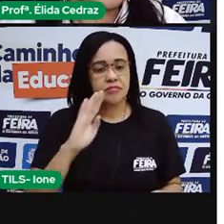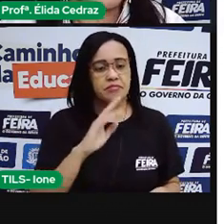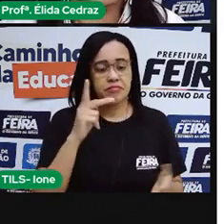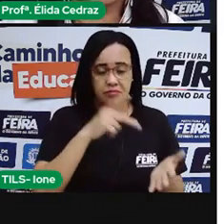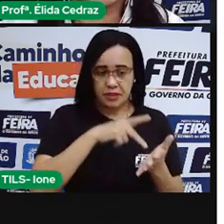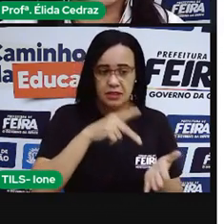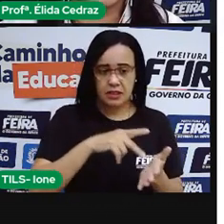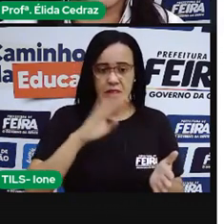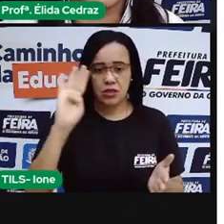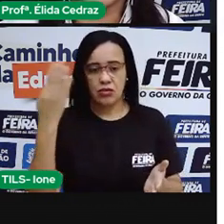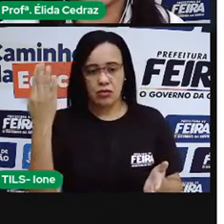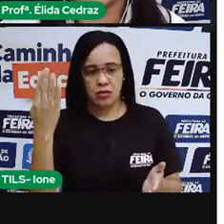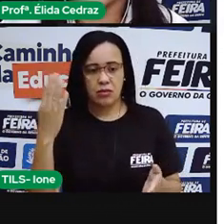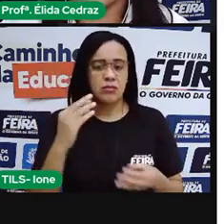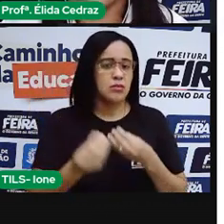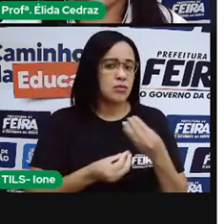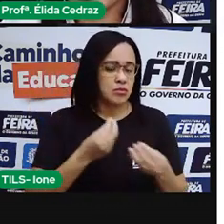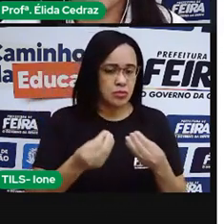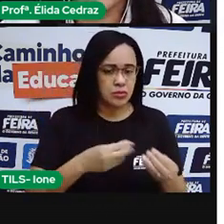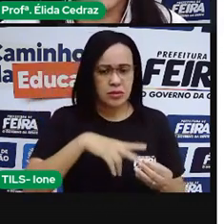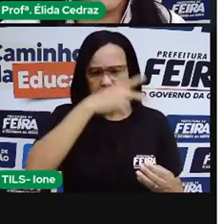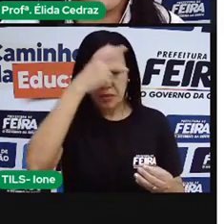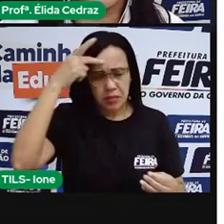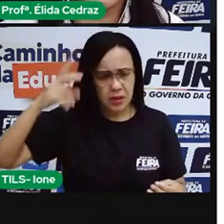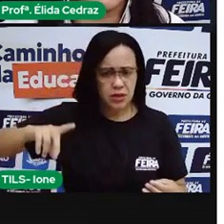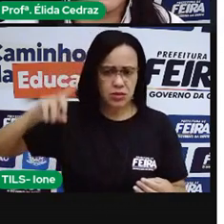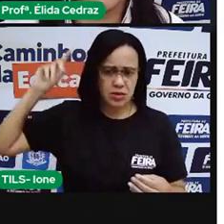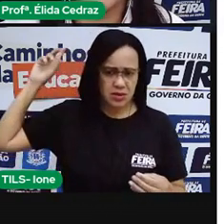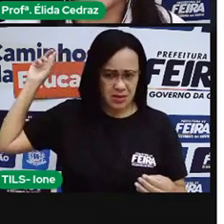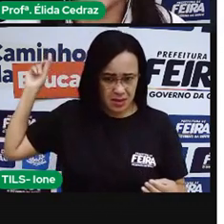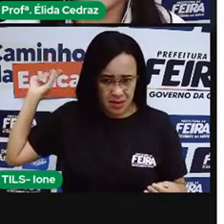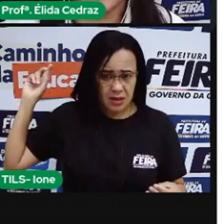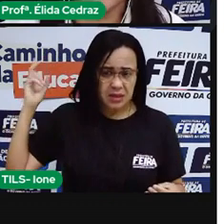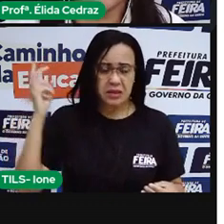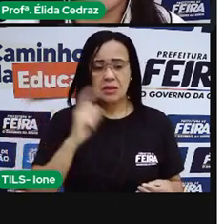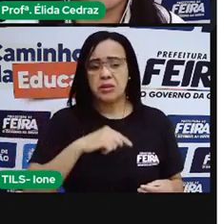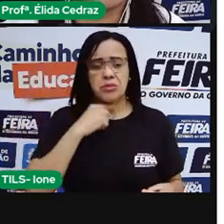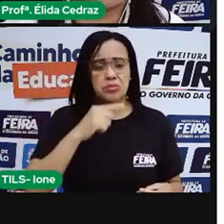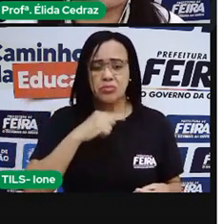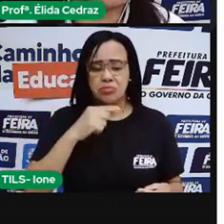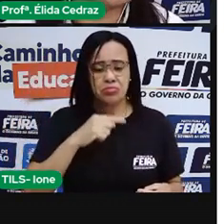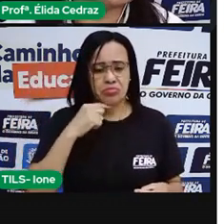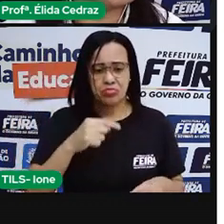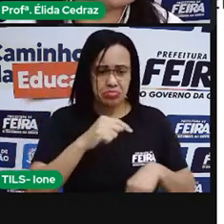As pessoas antigamente não conseguiam medir o tempo?